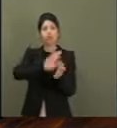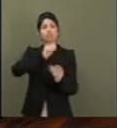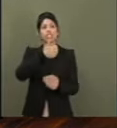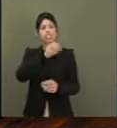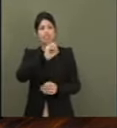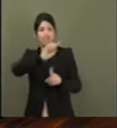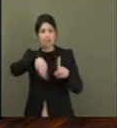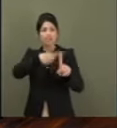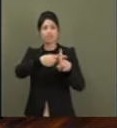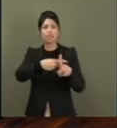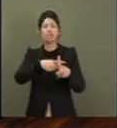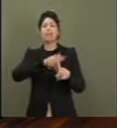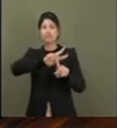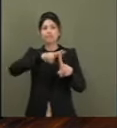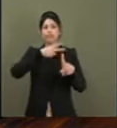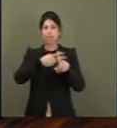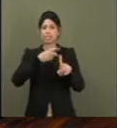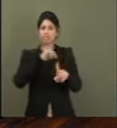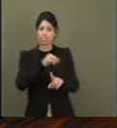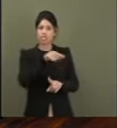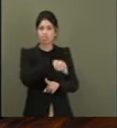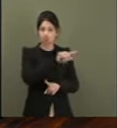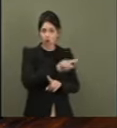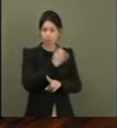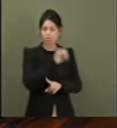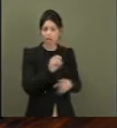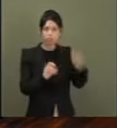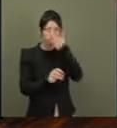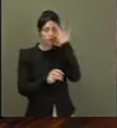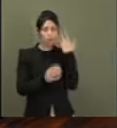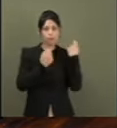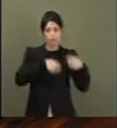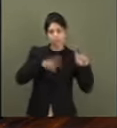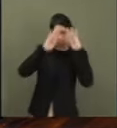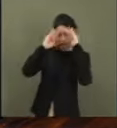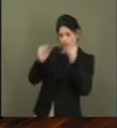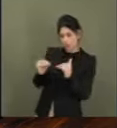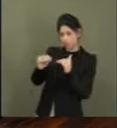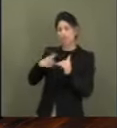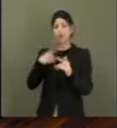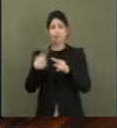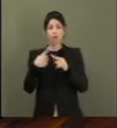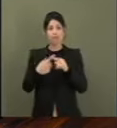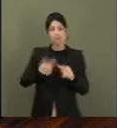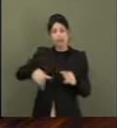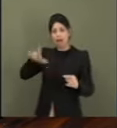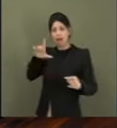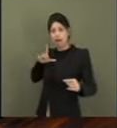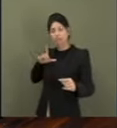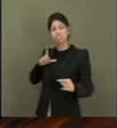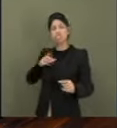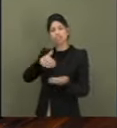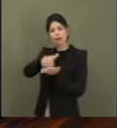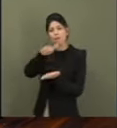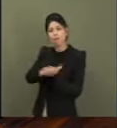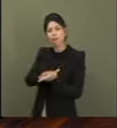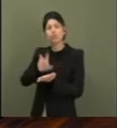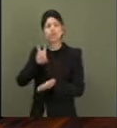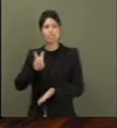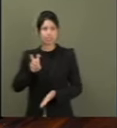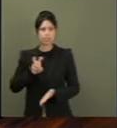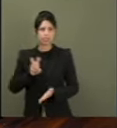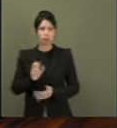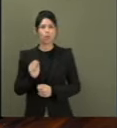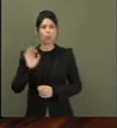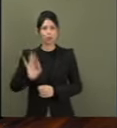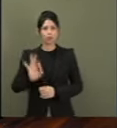pago. E naquele que nós estávamos aprovando aqui, a multa era 5. Foi uma grande evolução. O projeto, de fato,